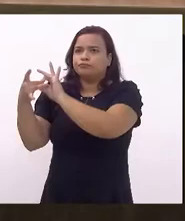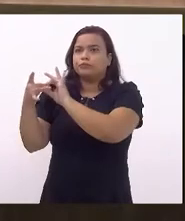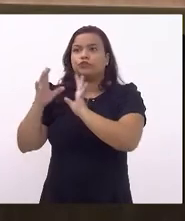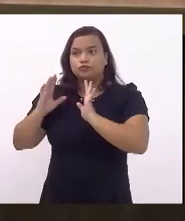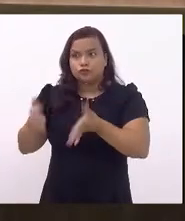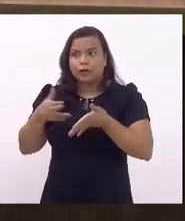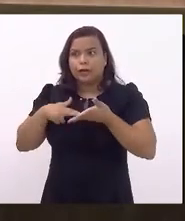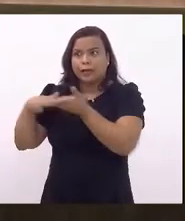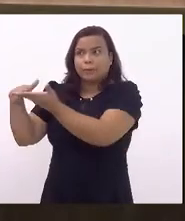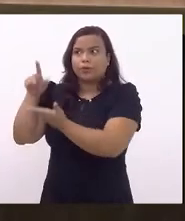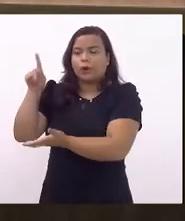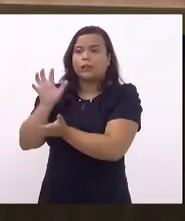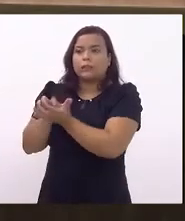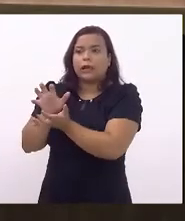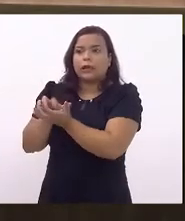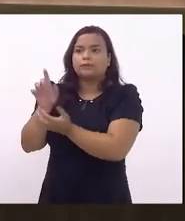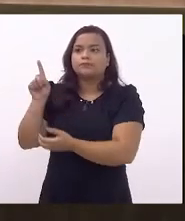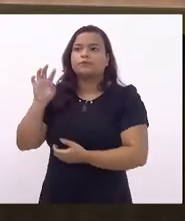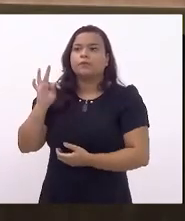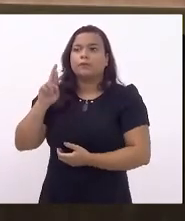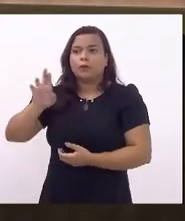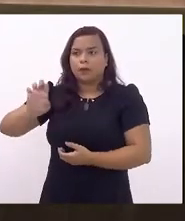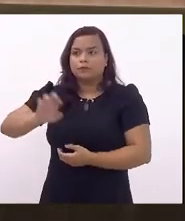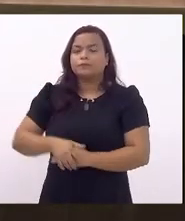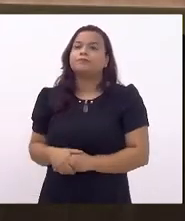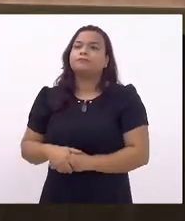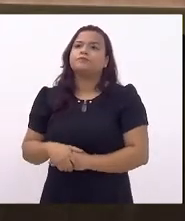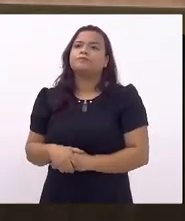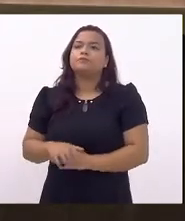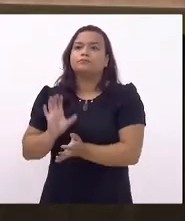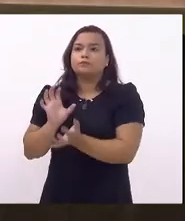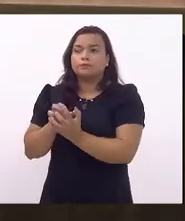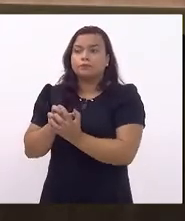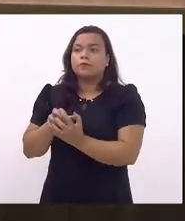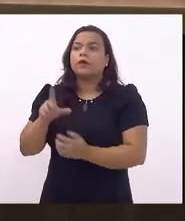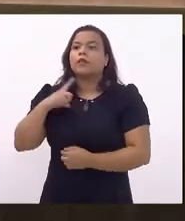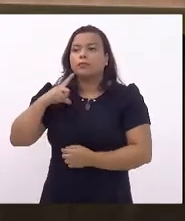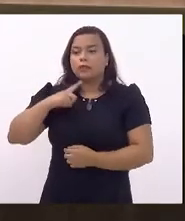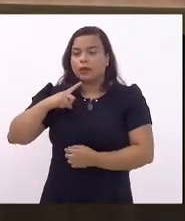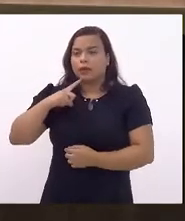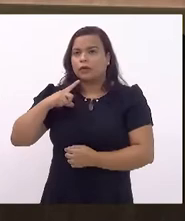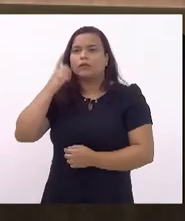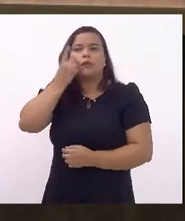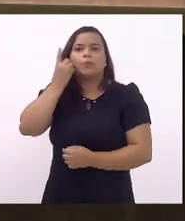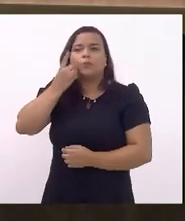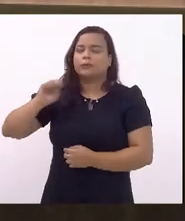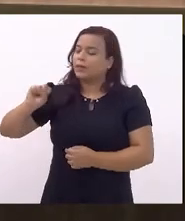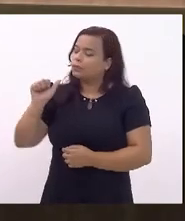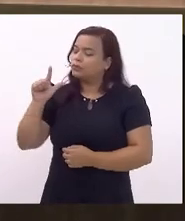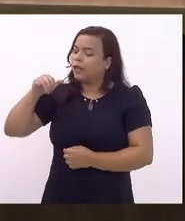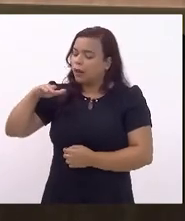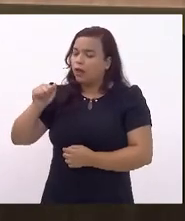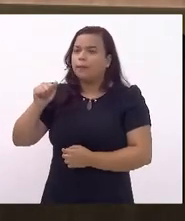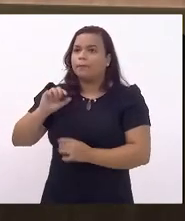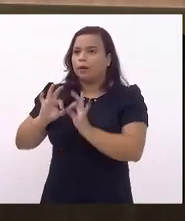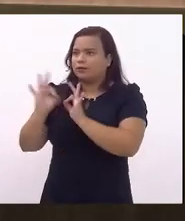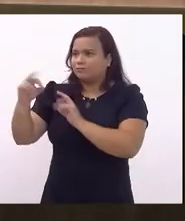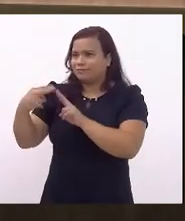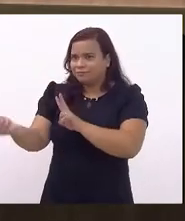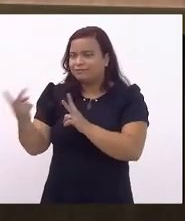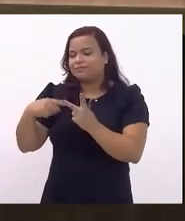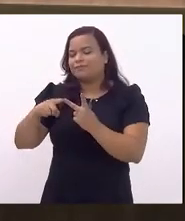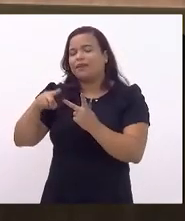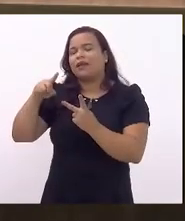TRE. E aqui nós temos o deputado Salema, que está remoto, o deputado Acelia Jordão, que está